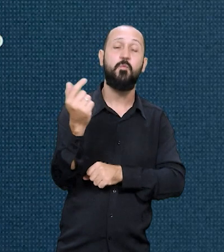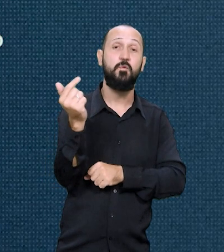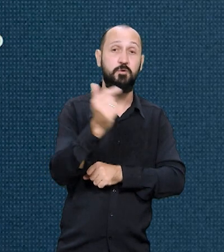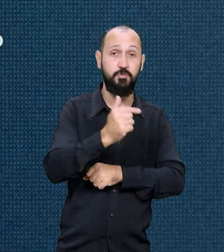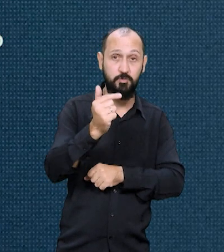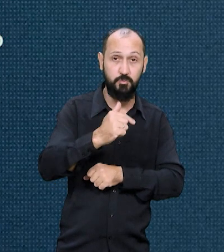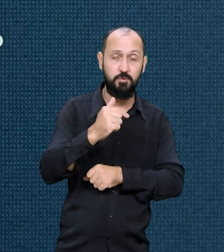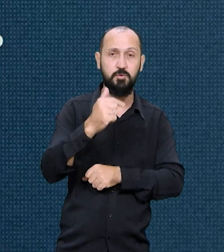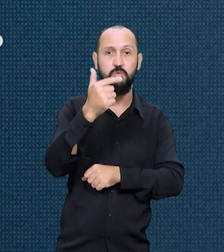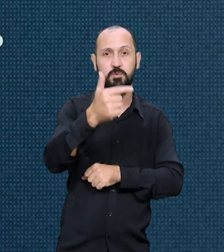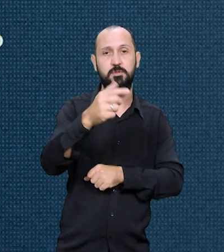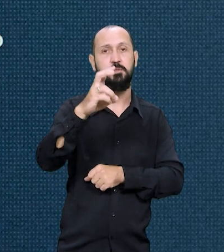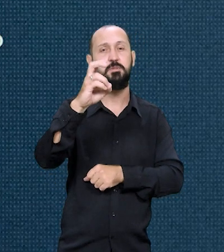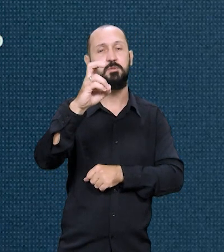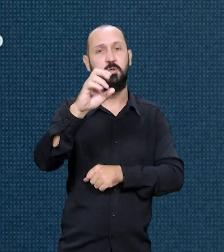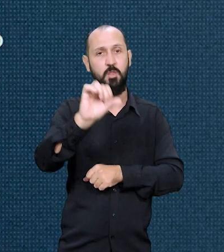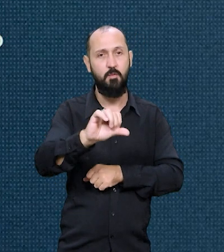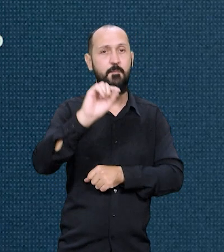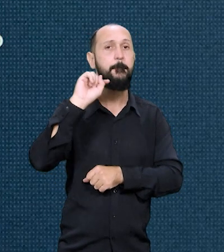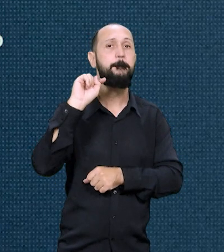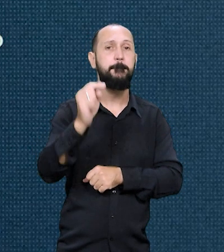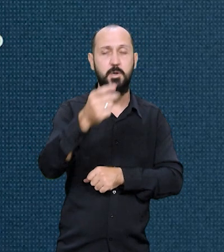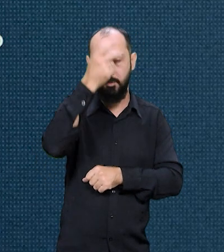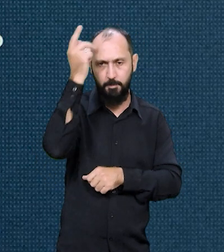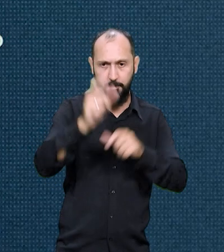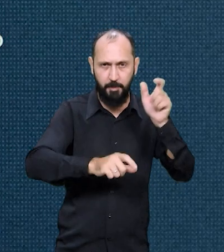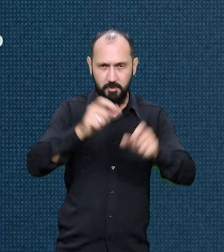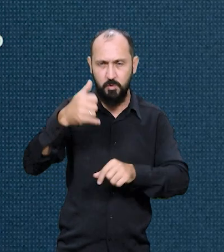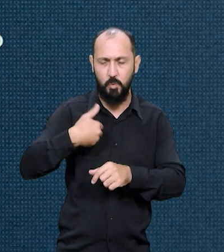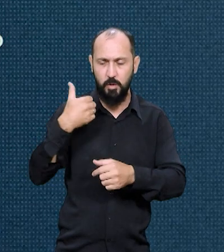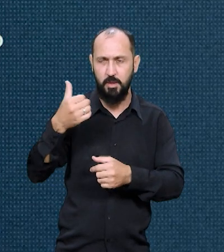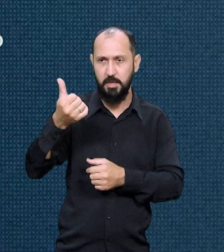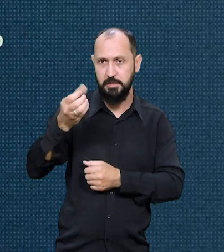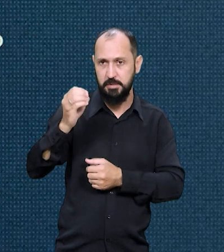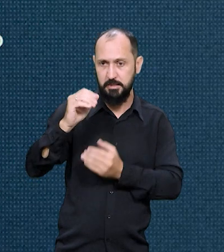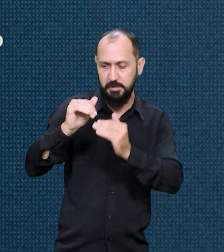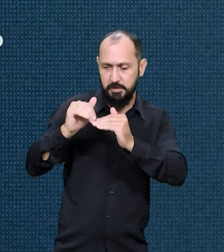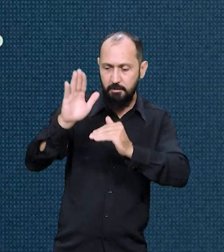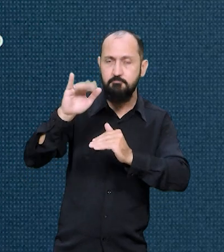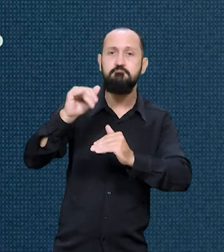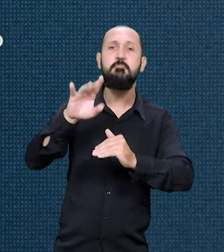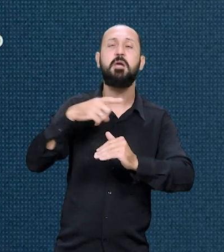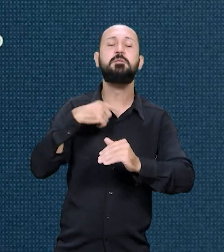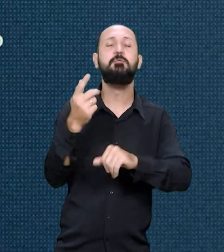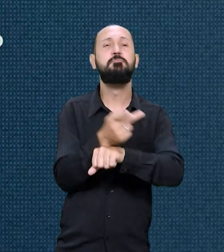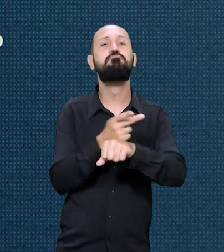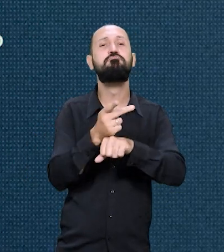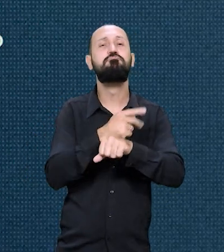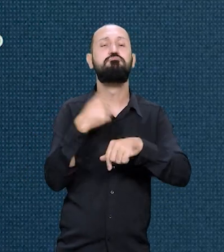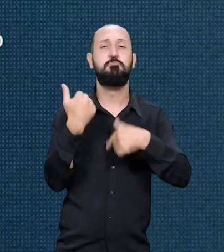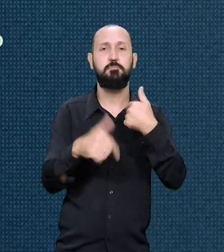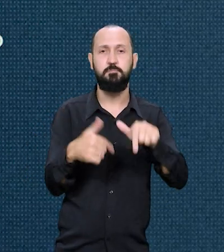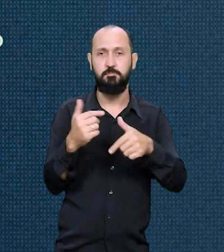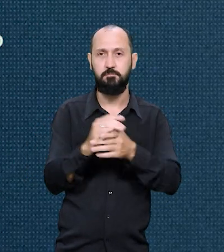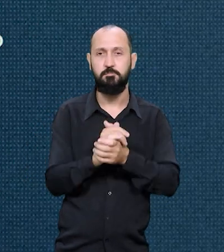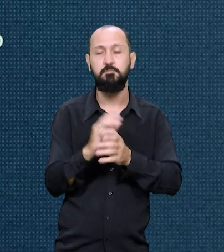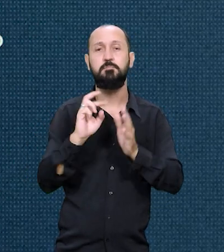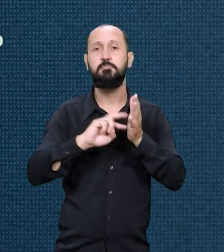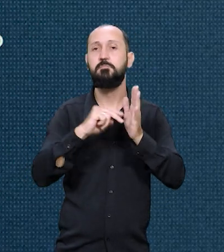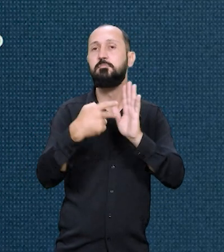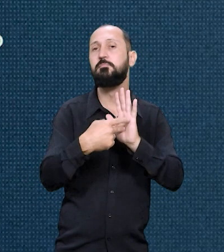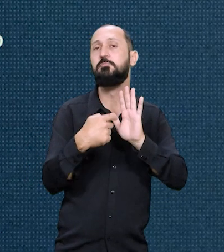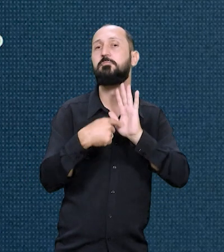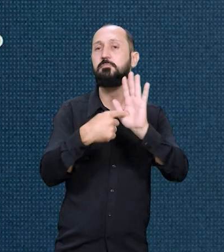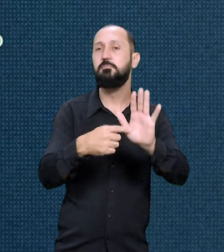2022, 259 mil pessoas com 60 anos ou mais estavam em busca de um emprego,